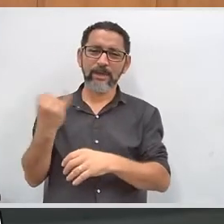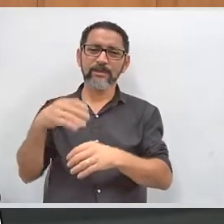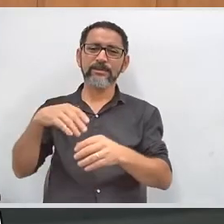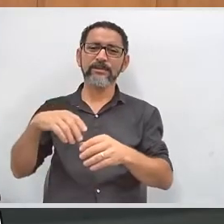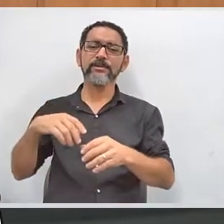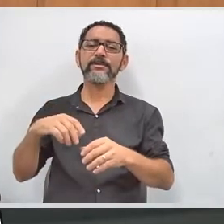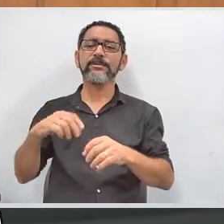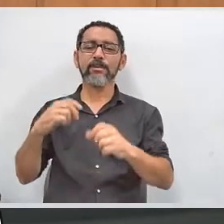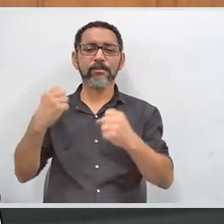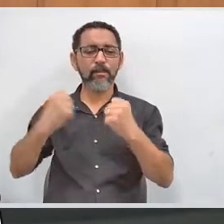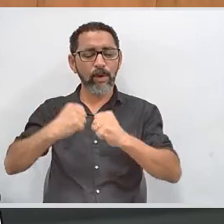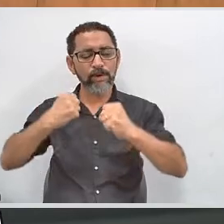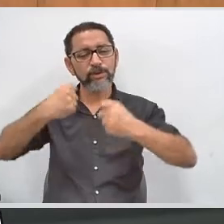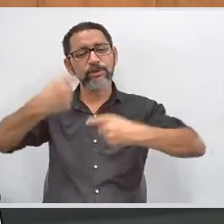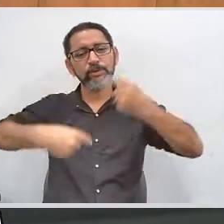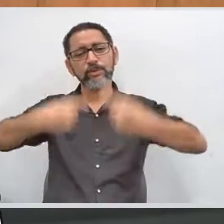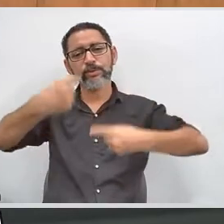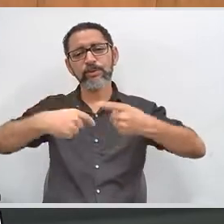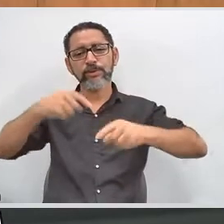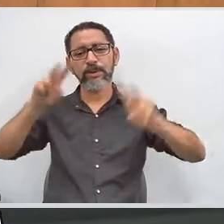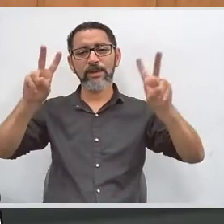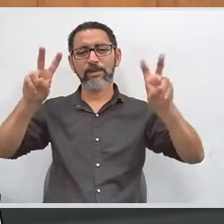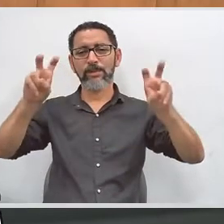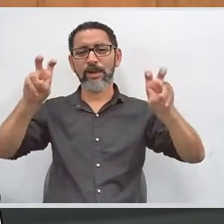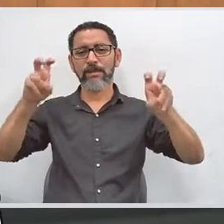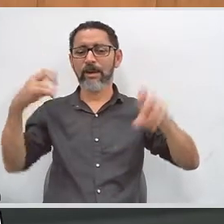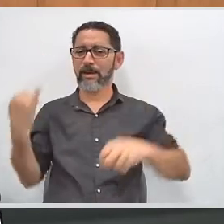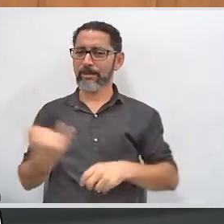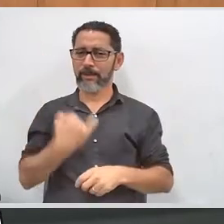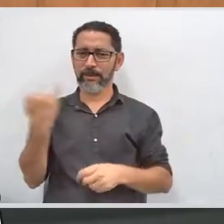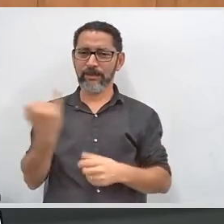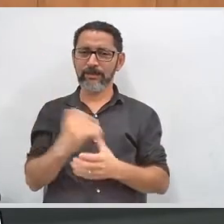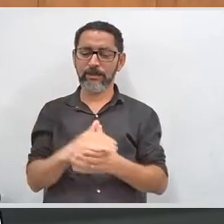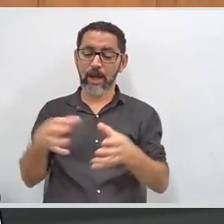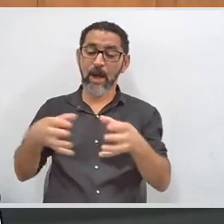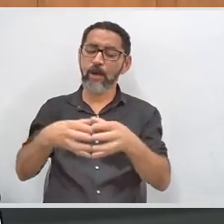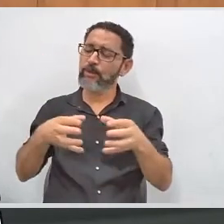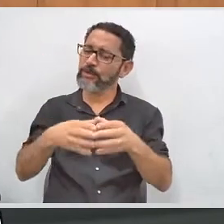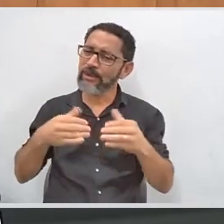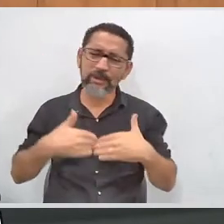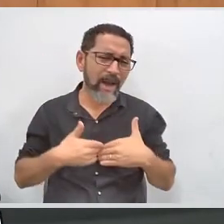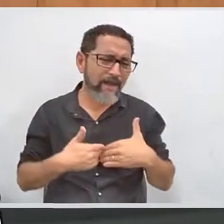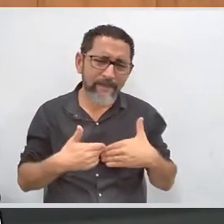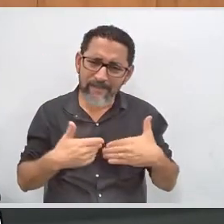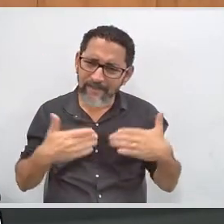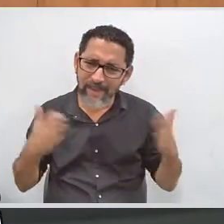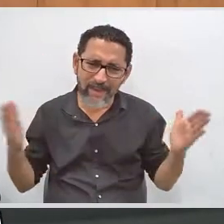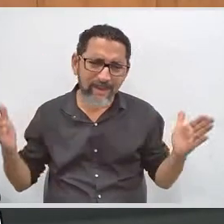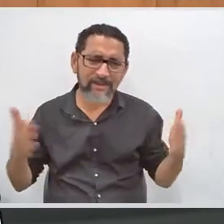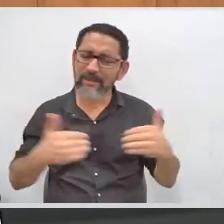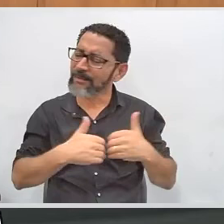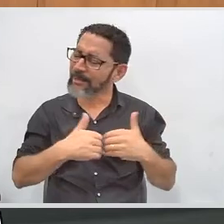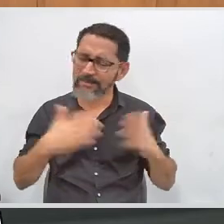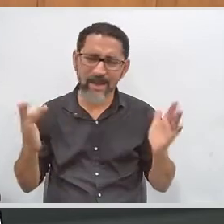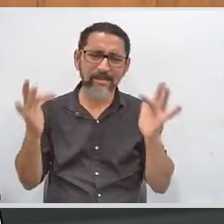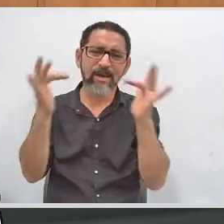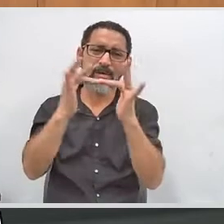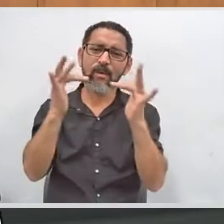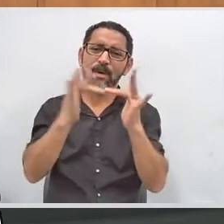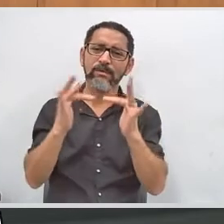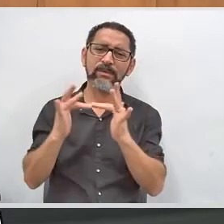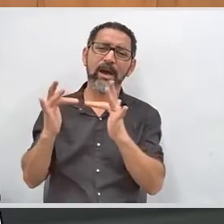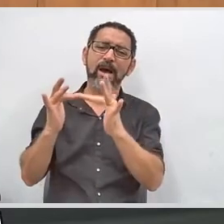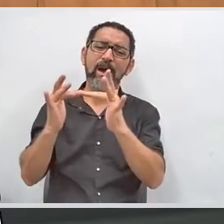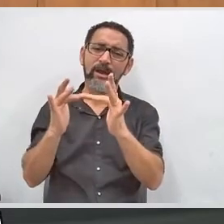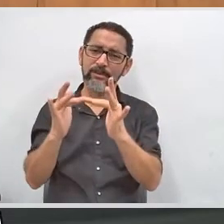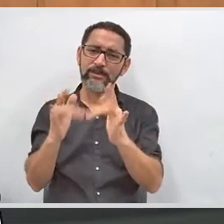hoje para estar discutindo esse tema que é tão importante. E a comissão também está aberta a